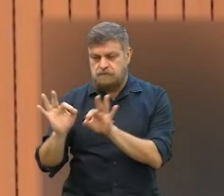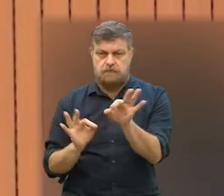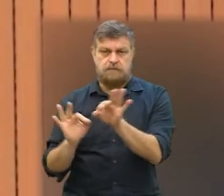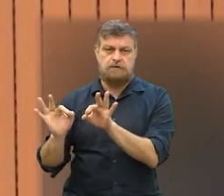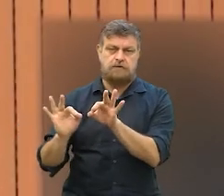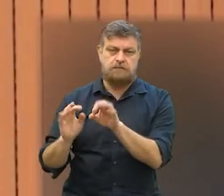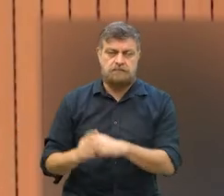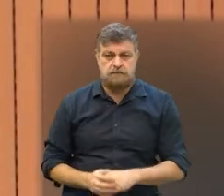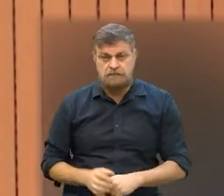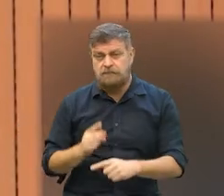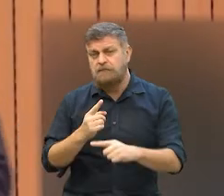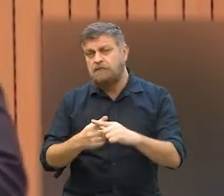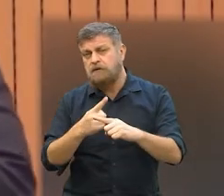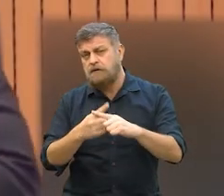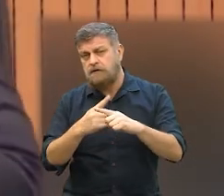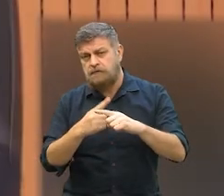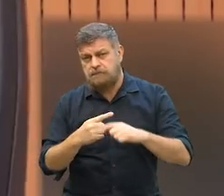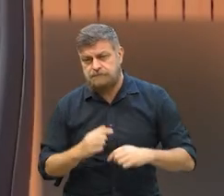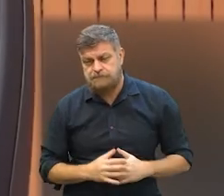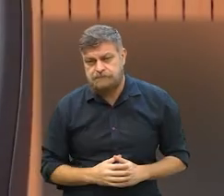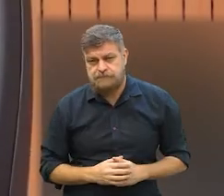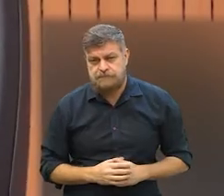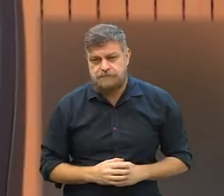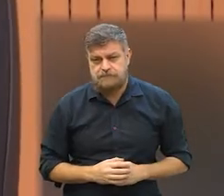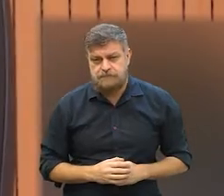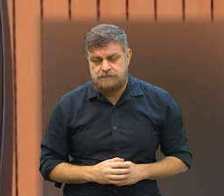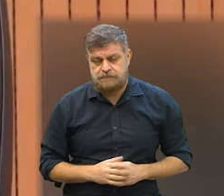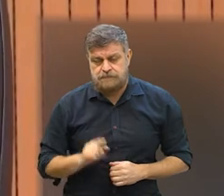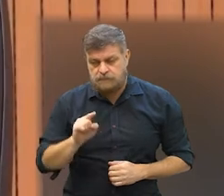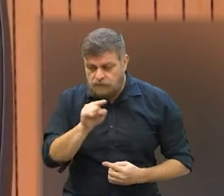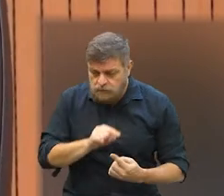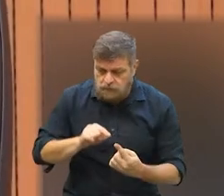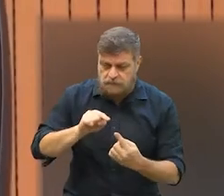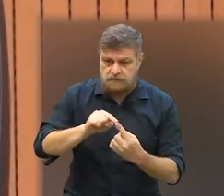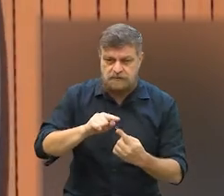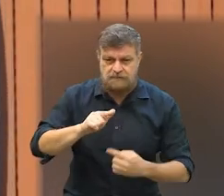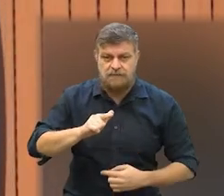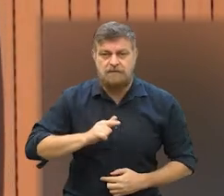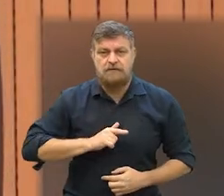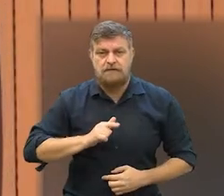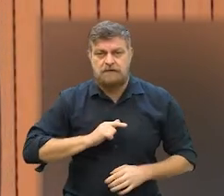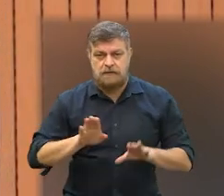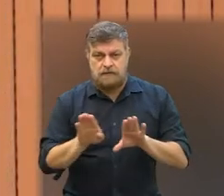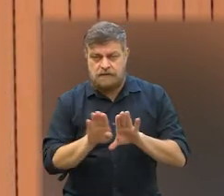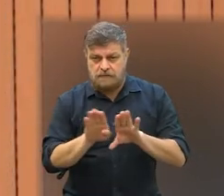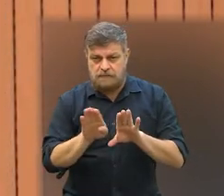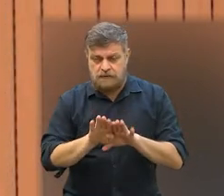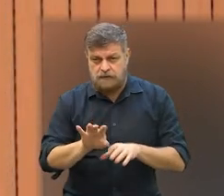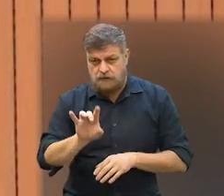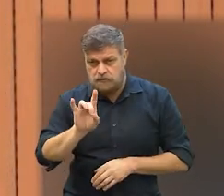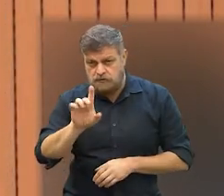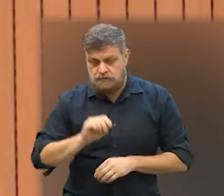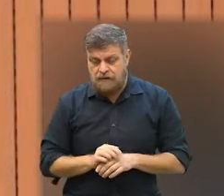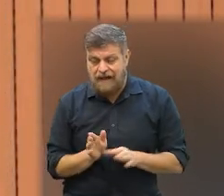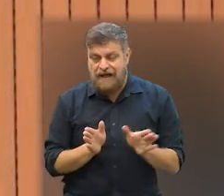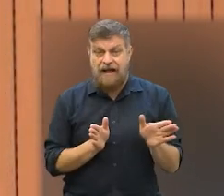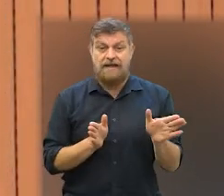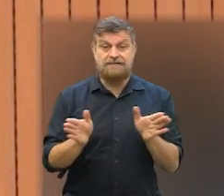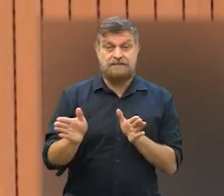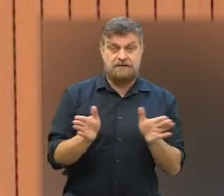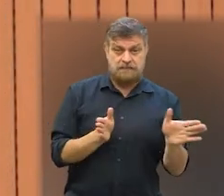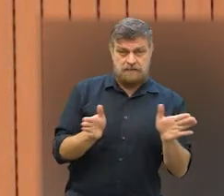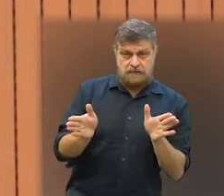projeto porque ele leva a mais a uma questão, além da